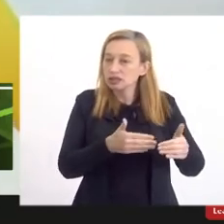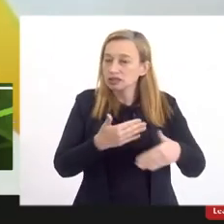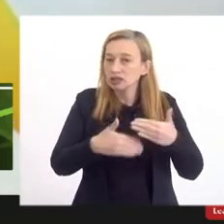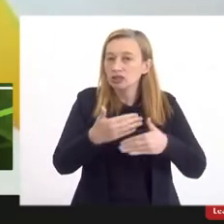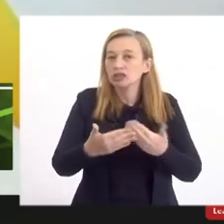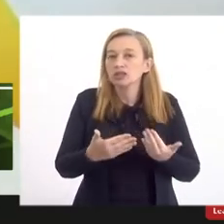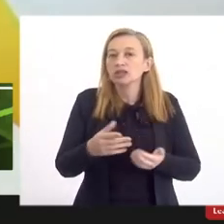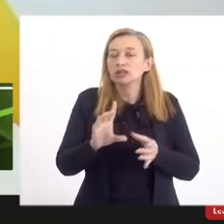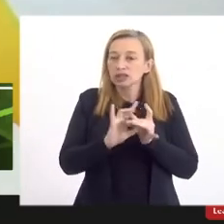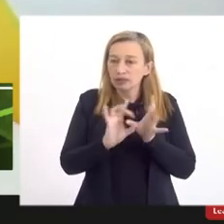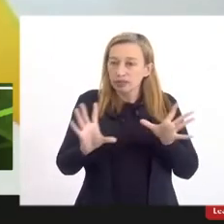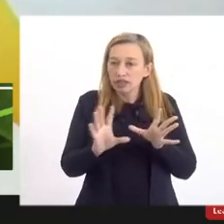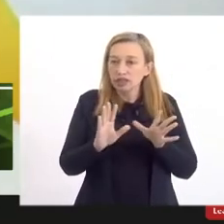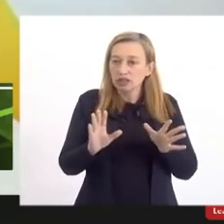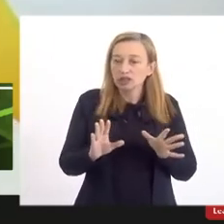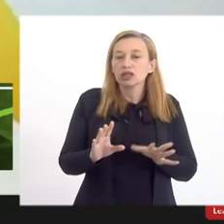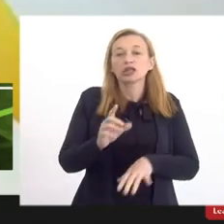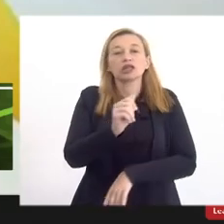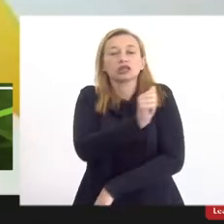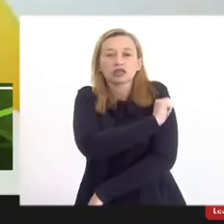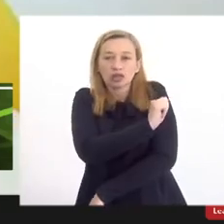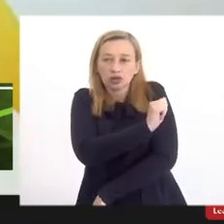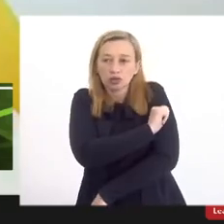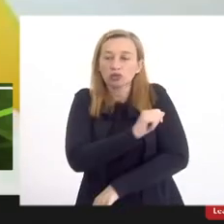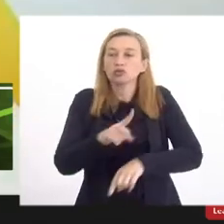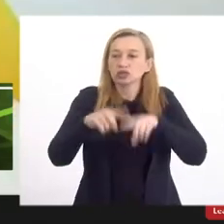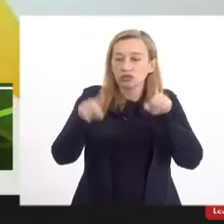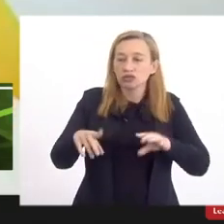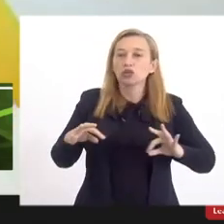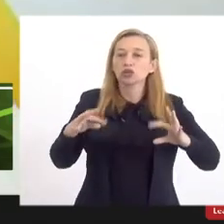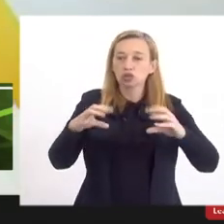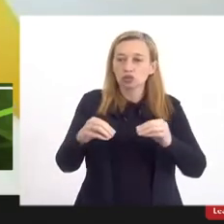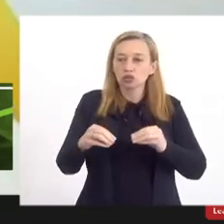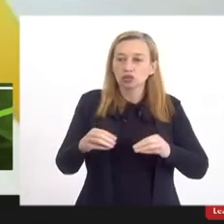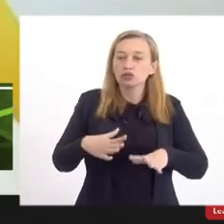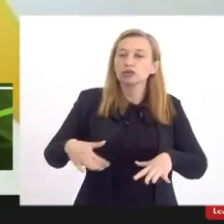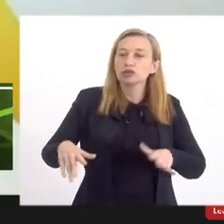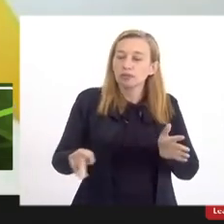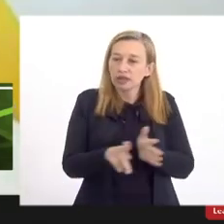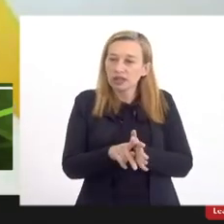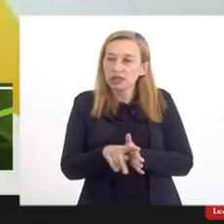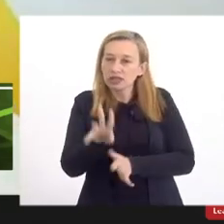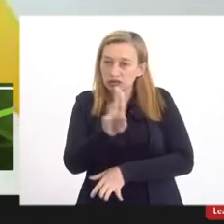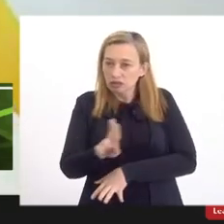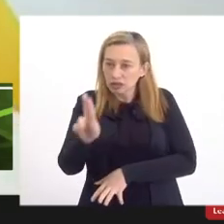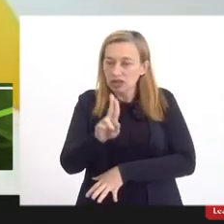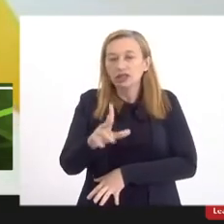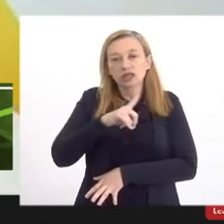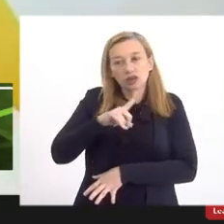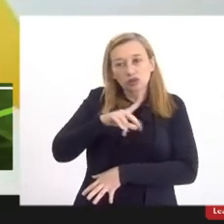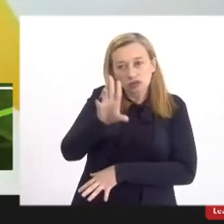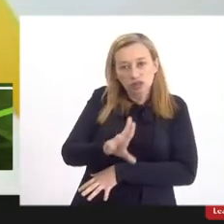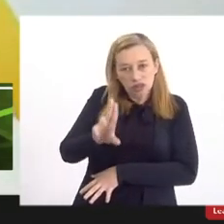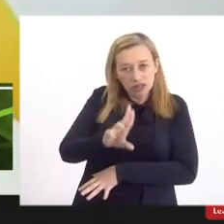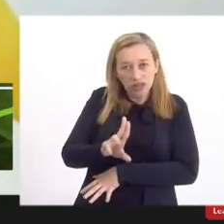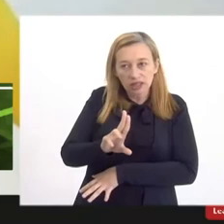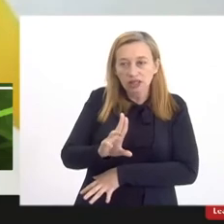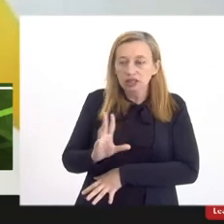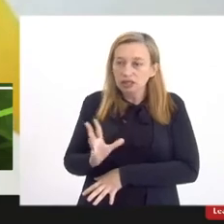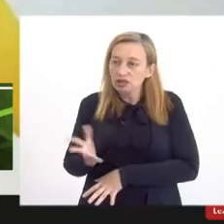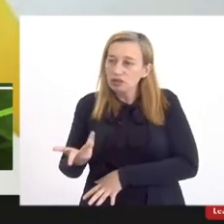zonomia para que servidores estudantes e portanto toda a comunidade da zona oeste tenham uma universidade tal qual